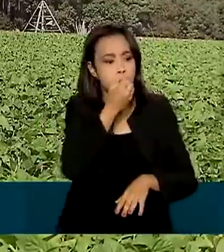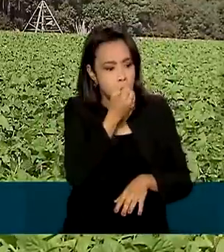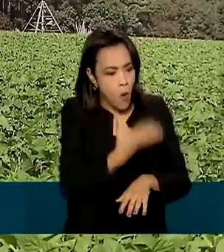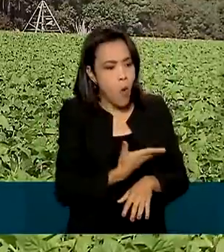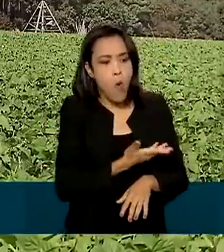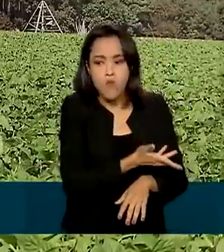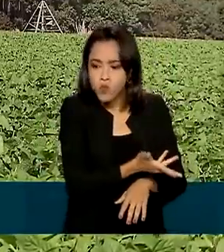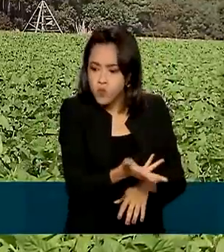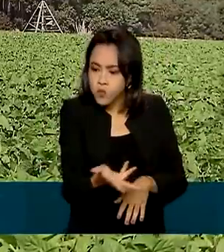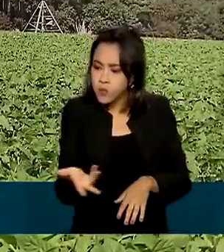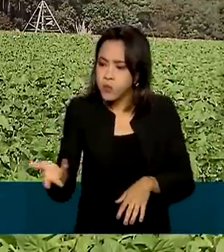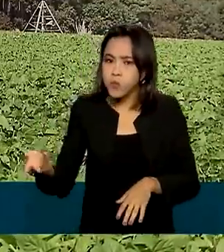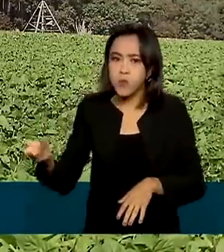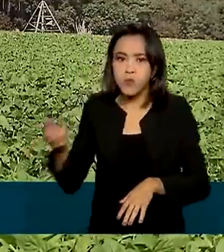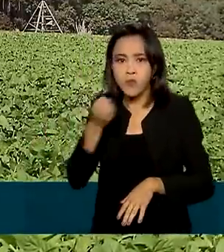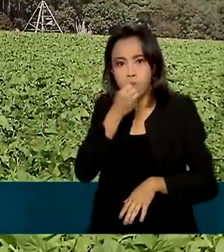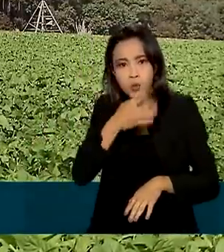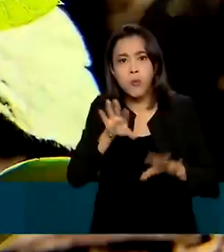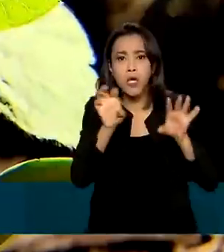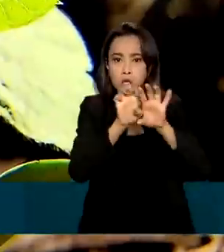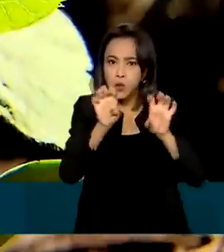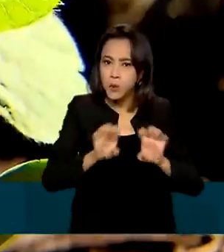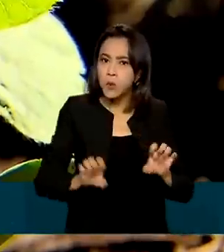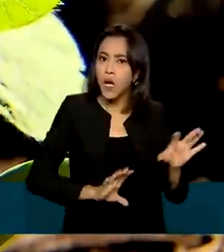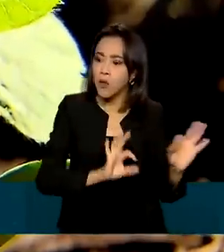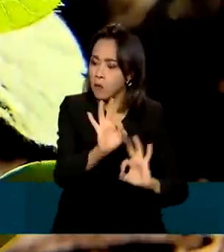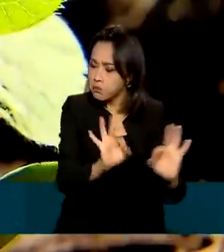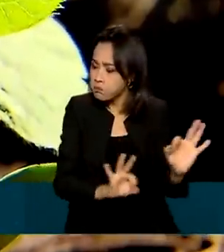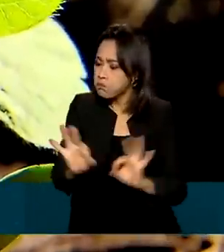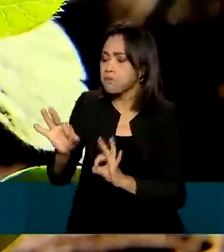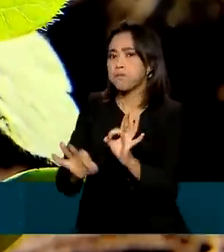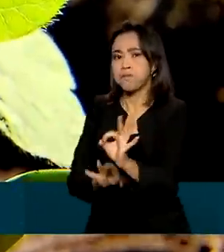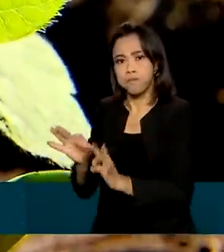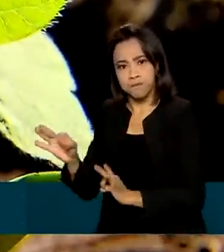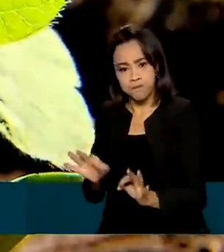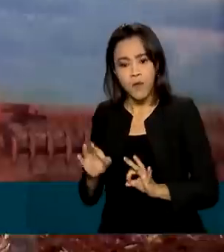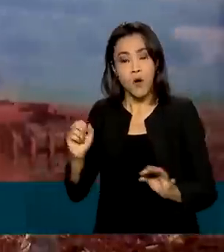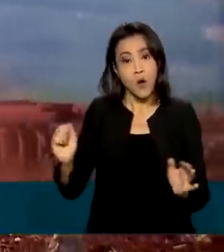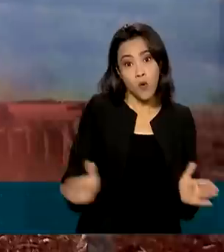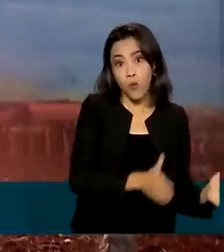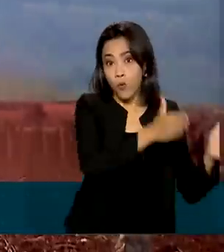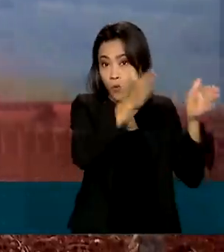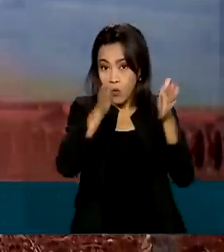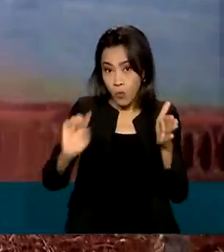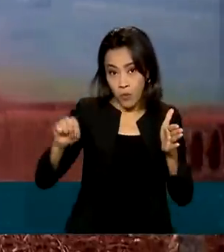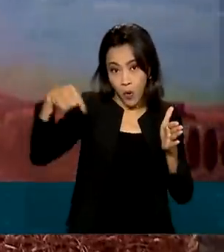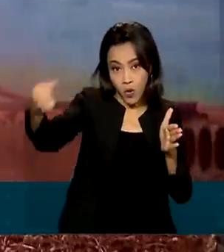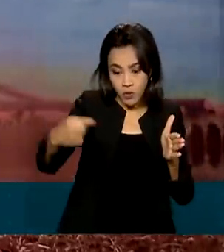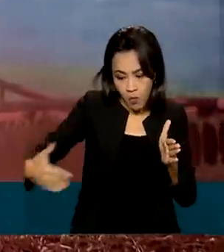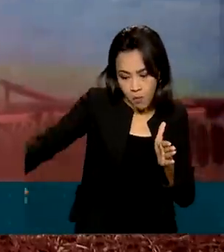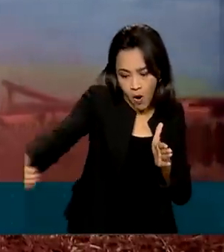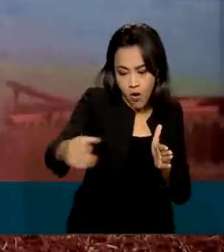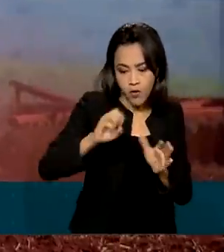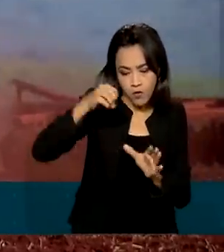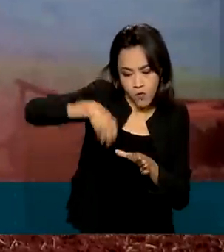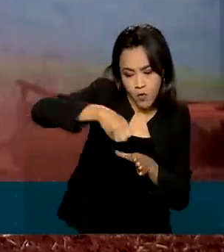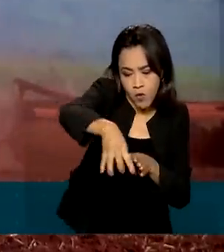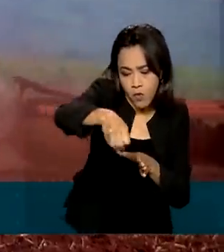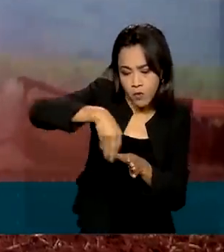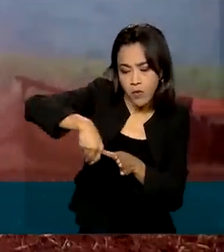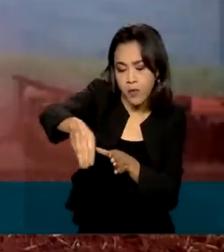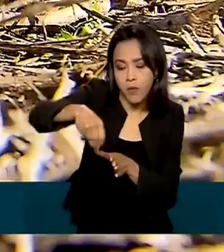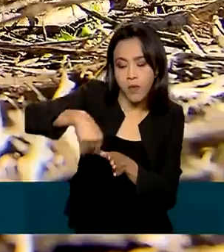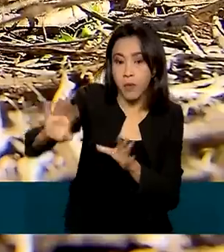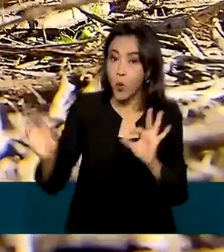embasam num setor bem estruturado. Para o próximo ciclo de plantio, o investimento do governo federal no plano